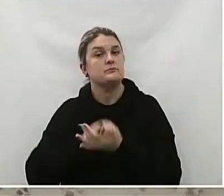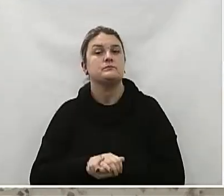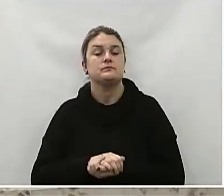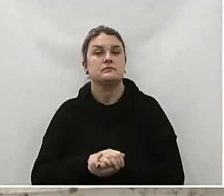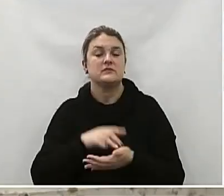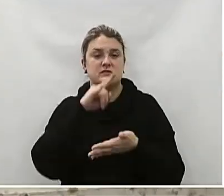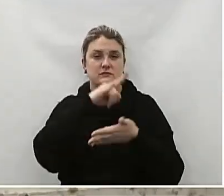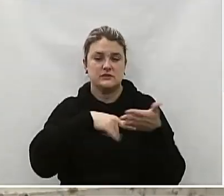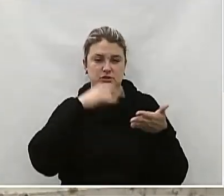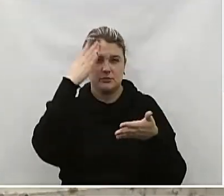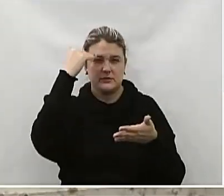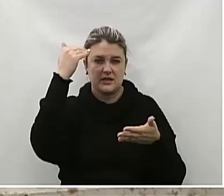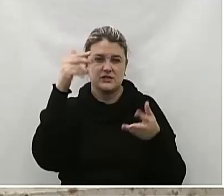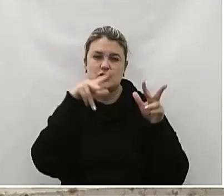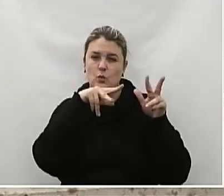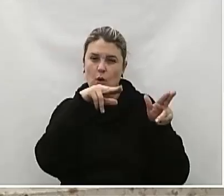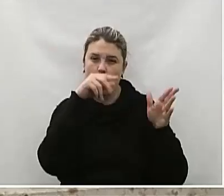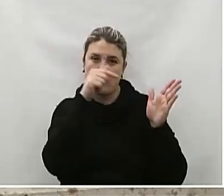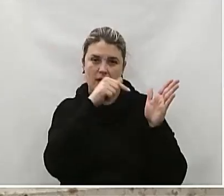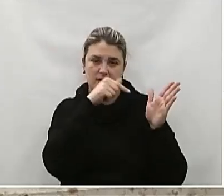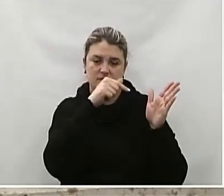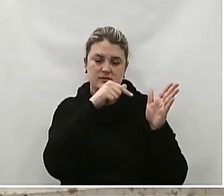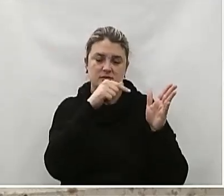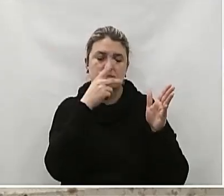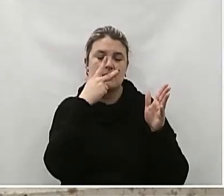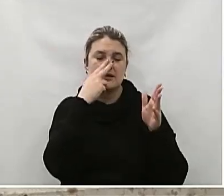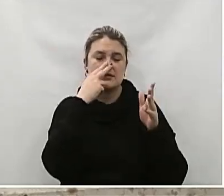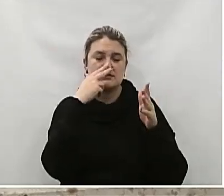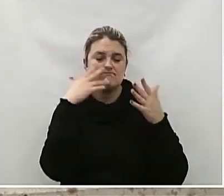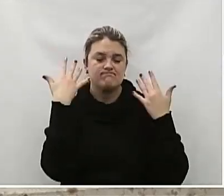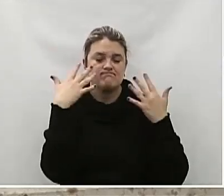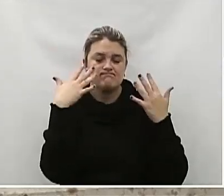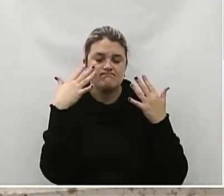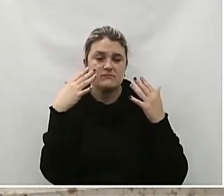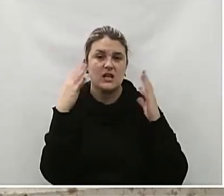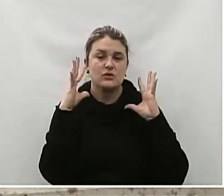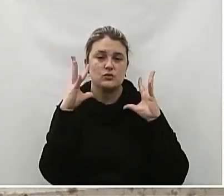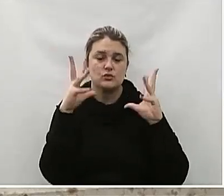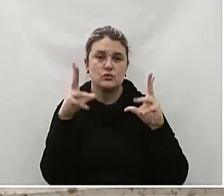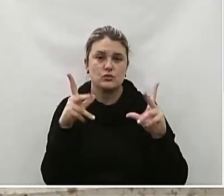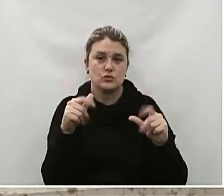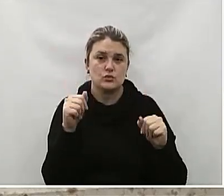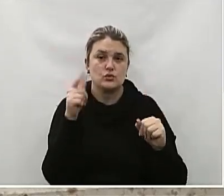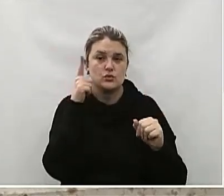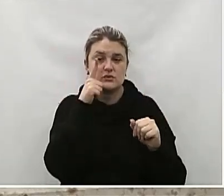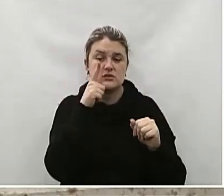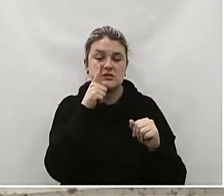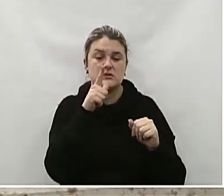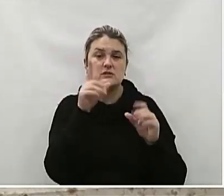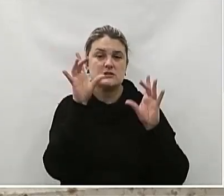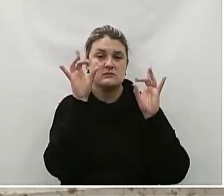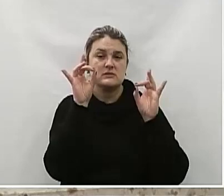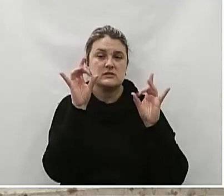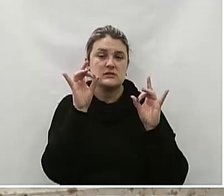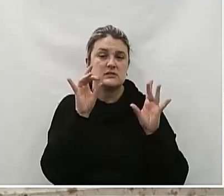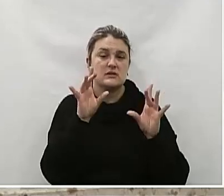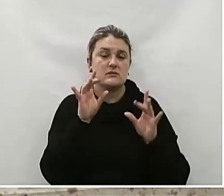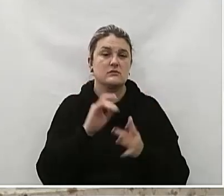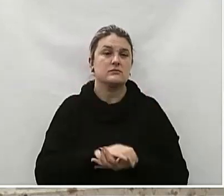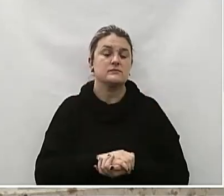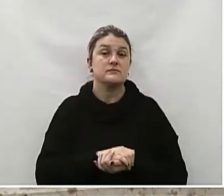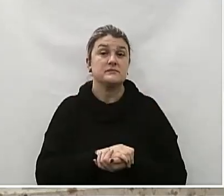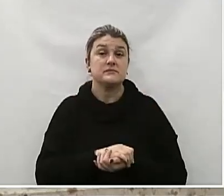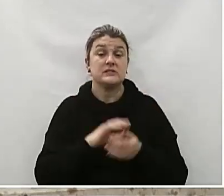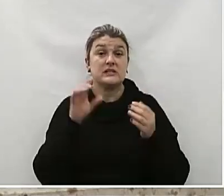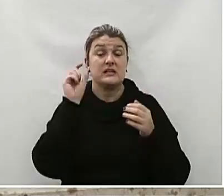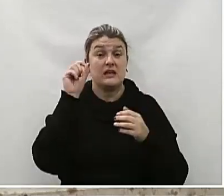Moção como essa De reconhecimento E congratulação A todos Os advogados E advogadas Da nossa cidade Em especial Nossos advogados